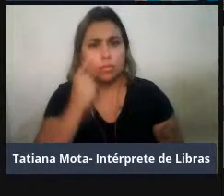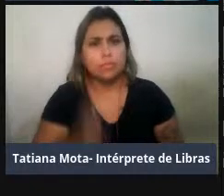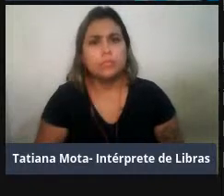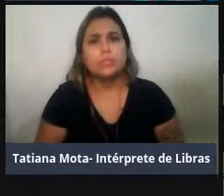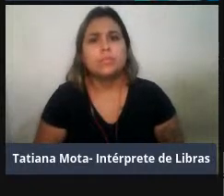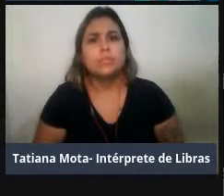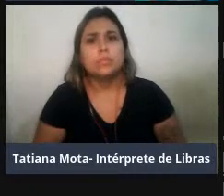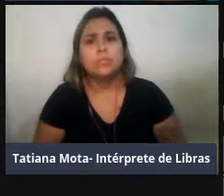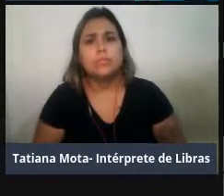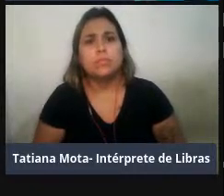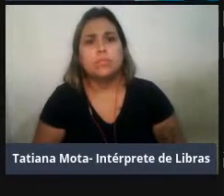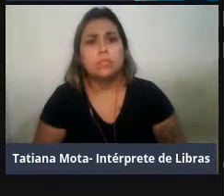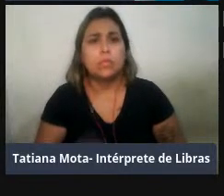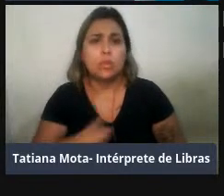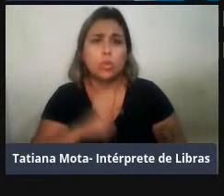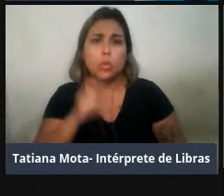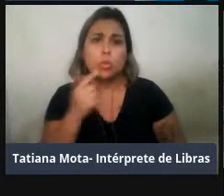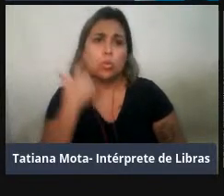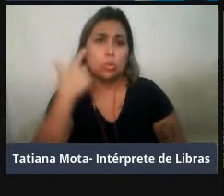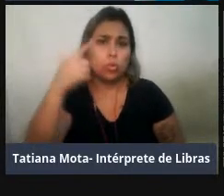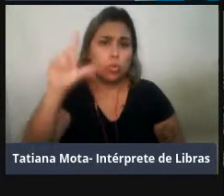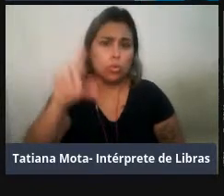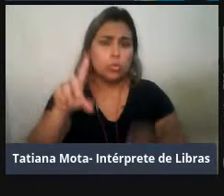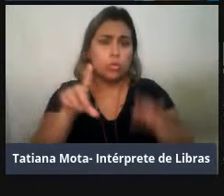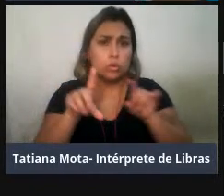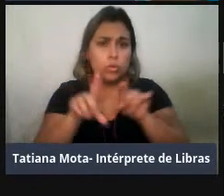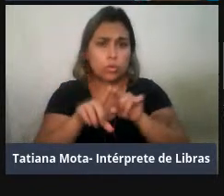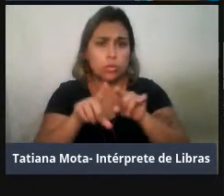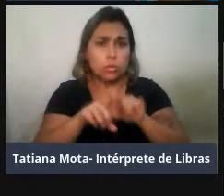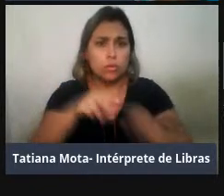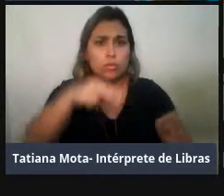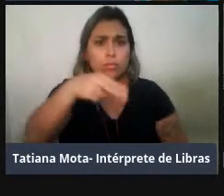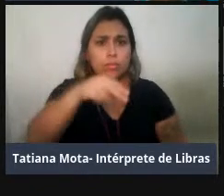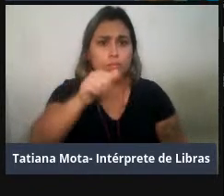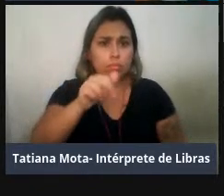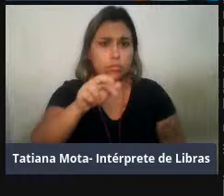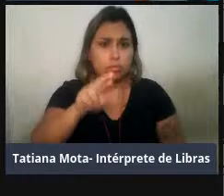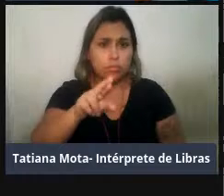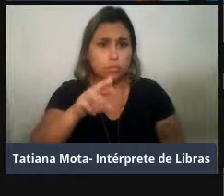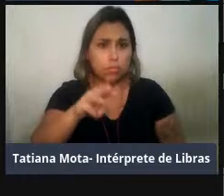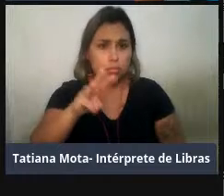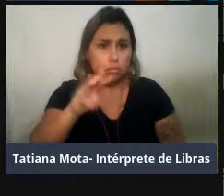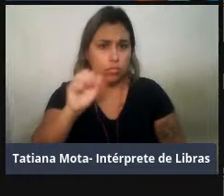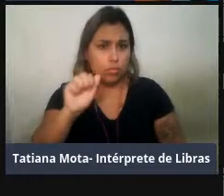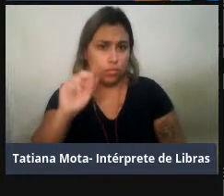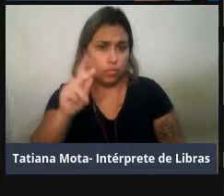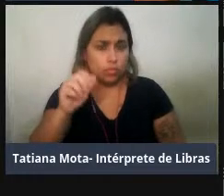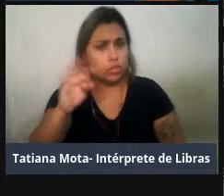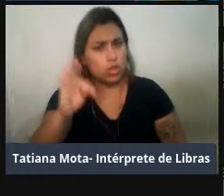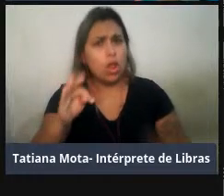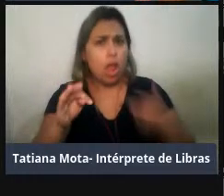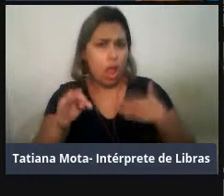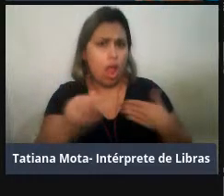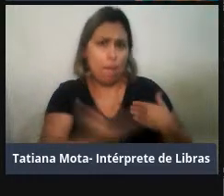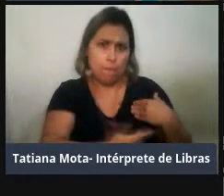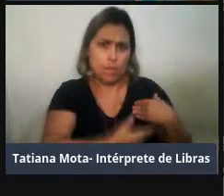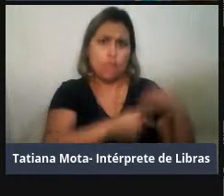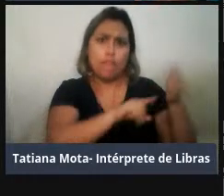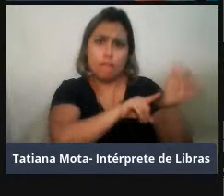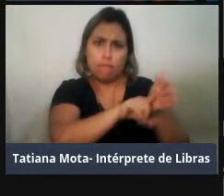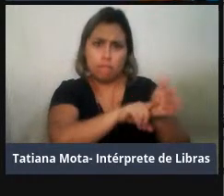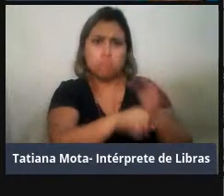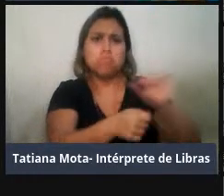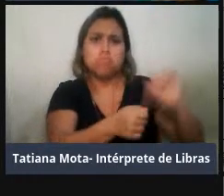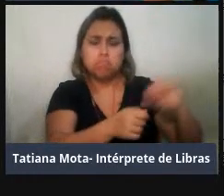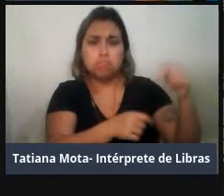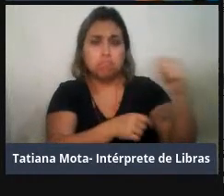E um outro que eu quis botar aqui do Narval, que é esse trabalho de um grande amigo meu que saiu recentemente, assim como as... Não são